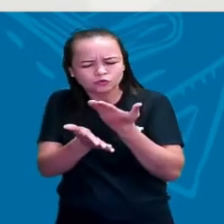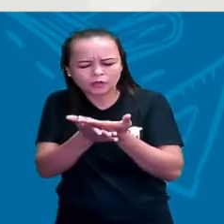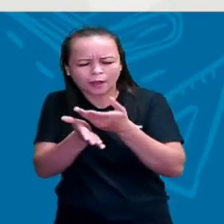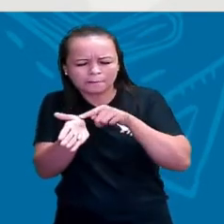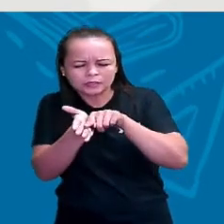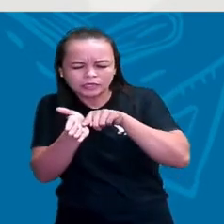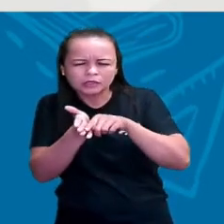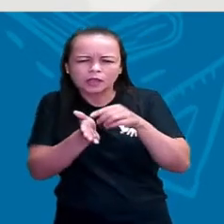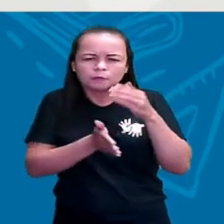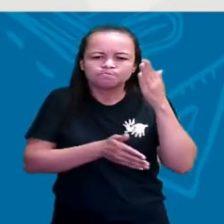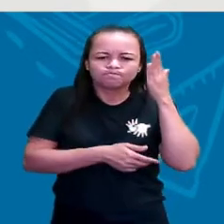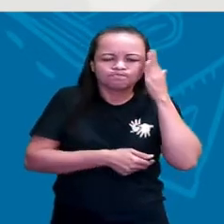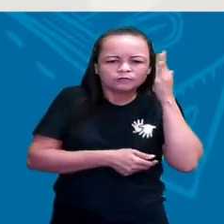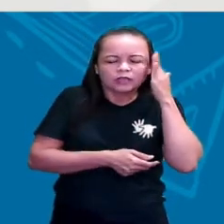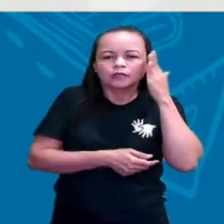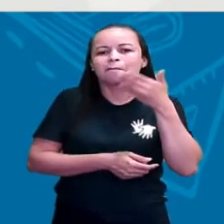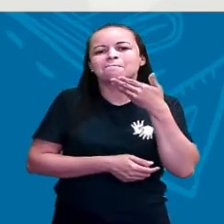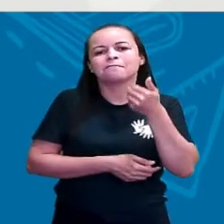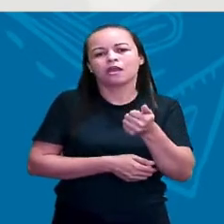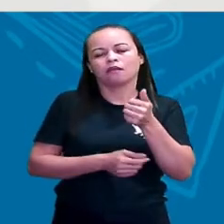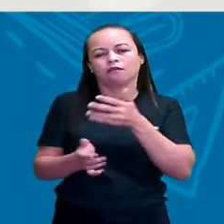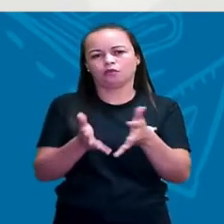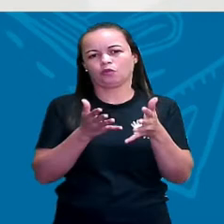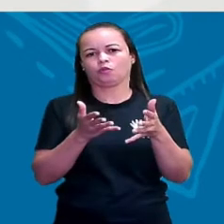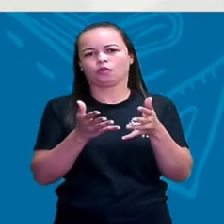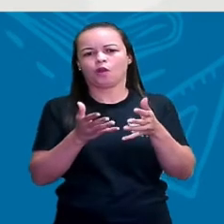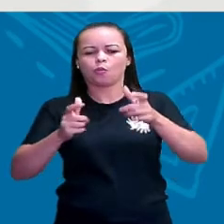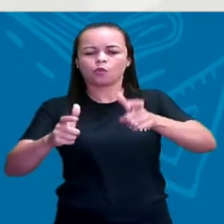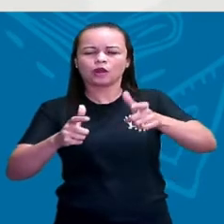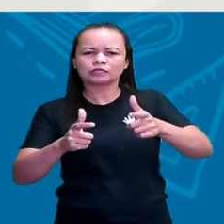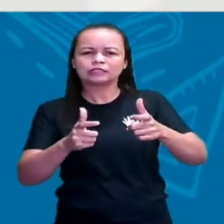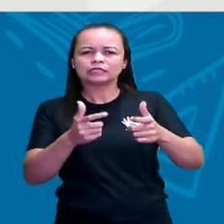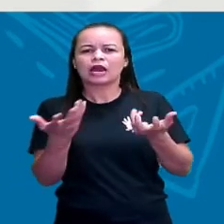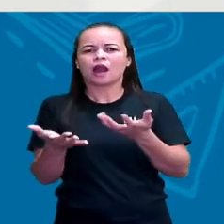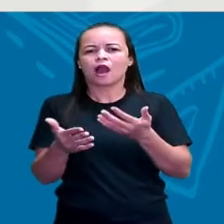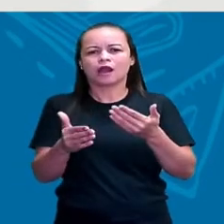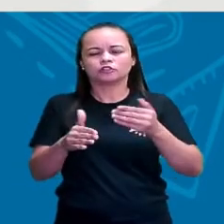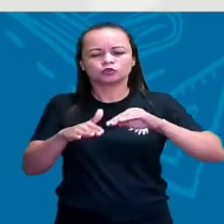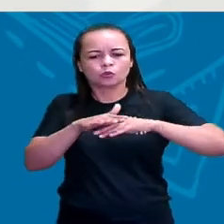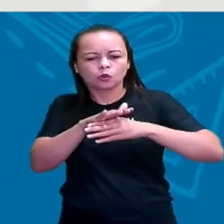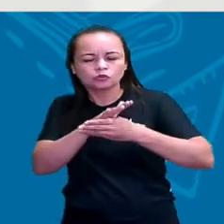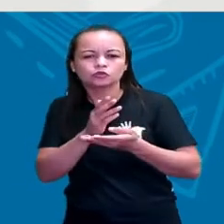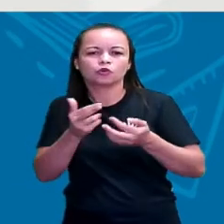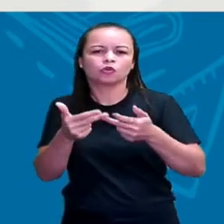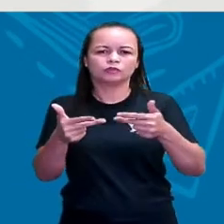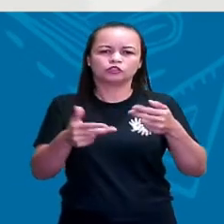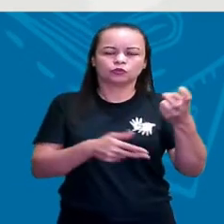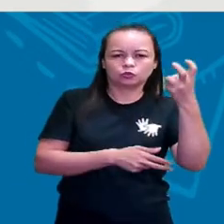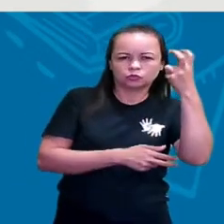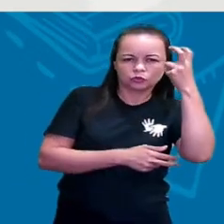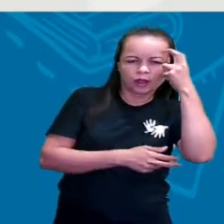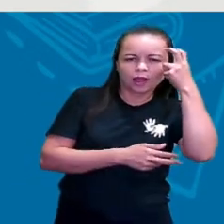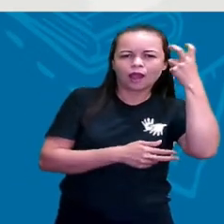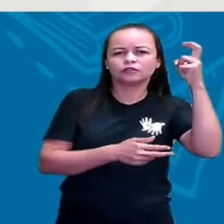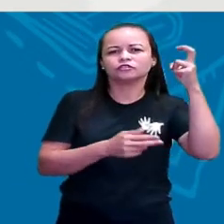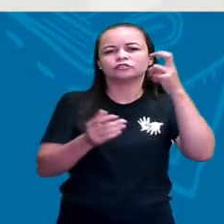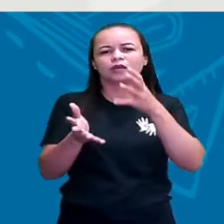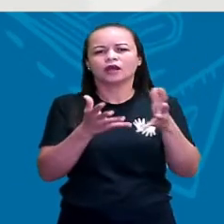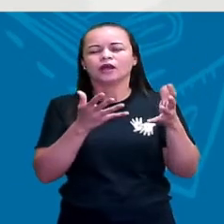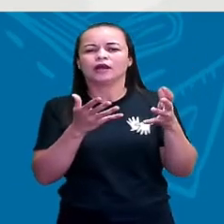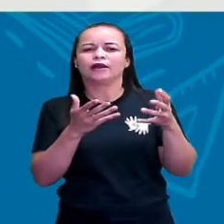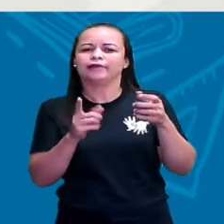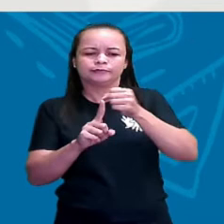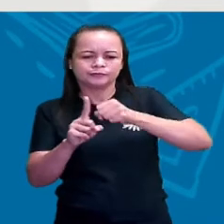pessoas vivem nesse lugar. Quais são as tradições deste local. As tradições culturais, as tradições sociais, as